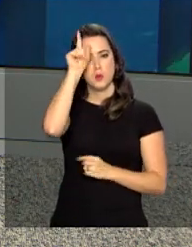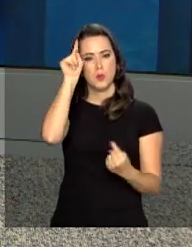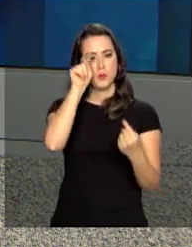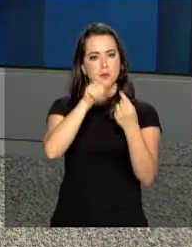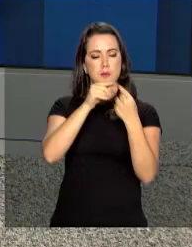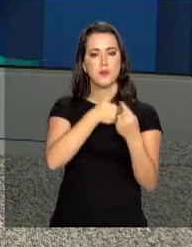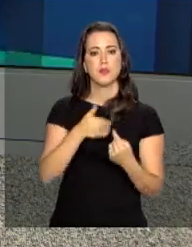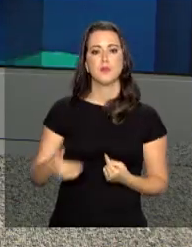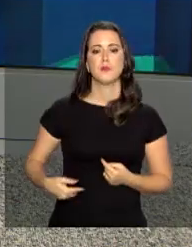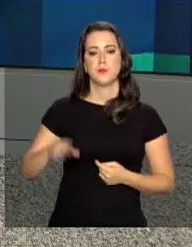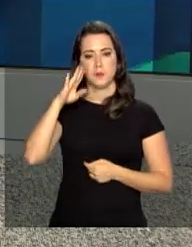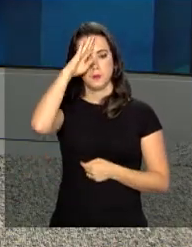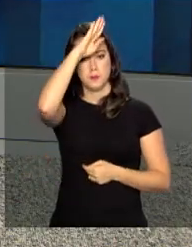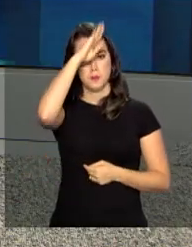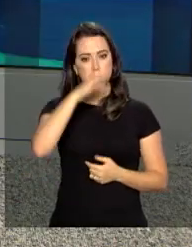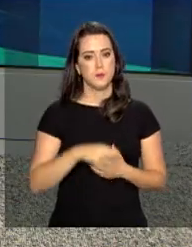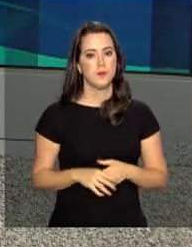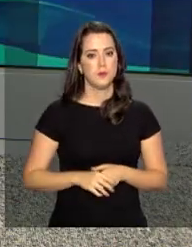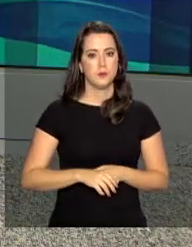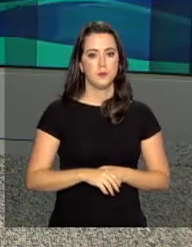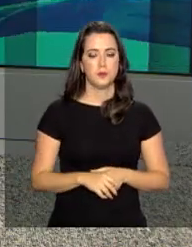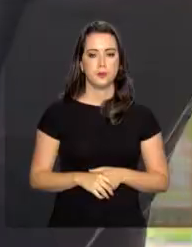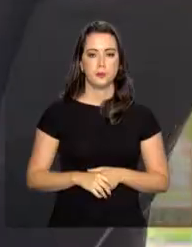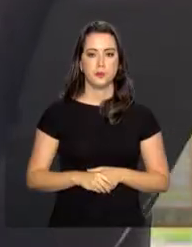prioridade do governo de Jair Bolsonaro.